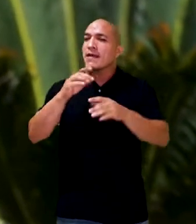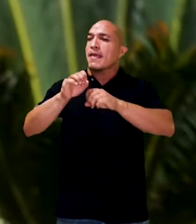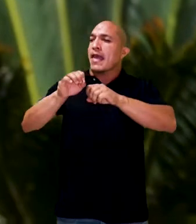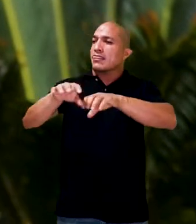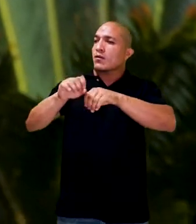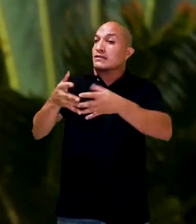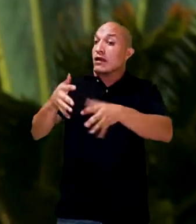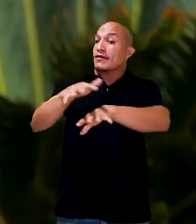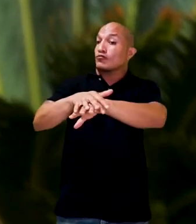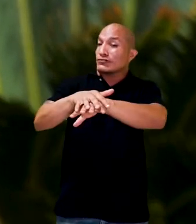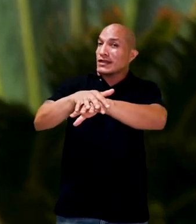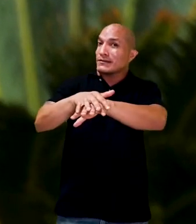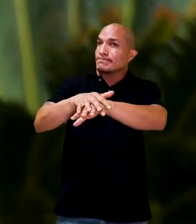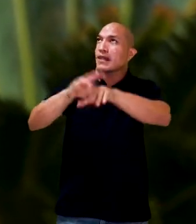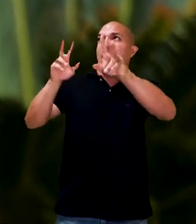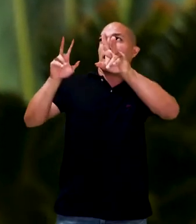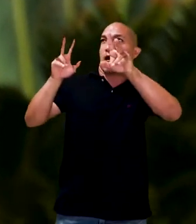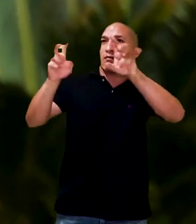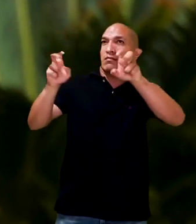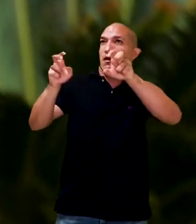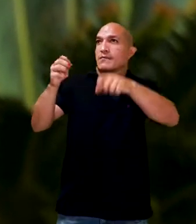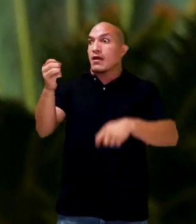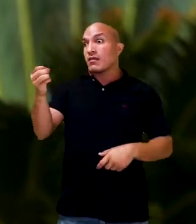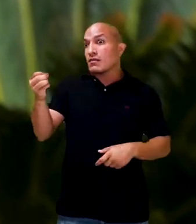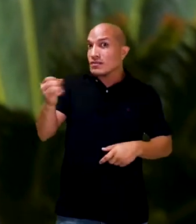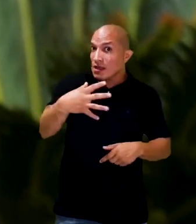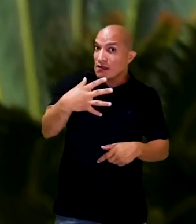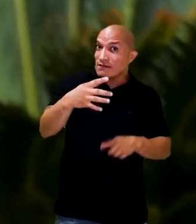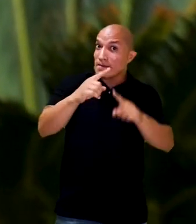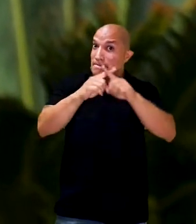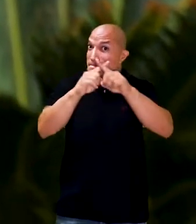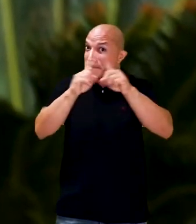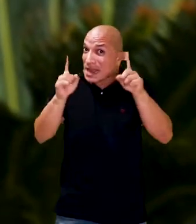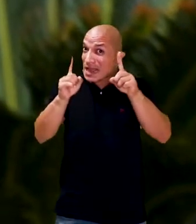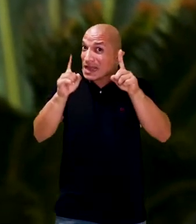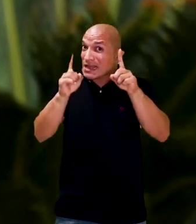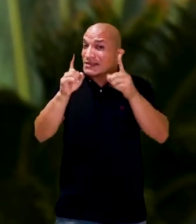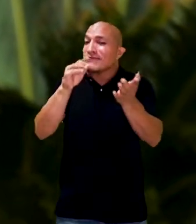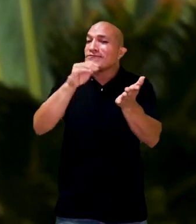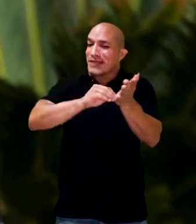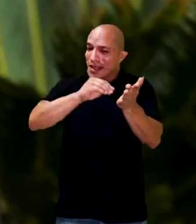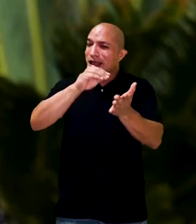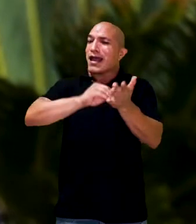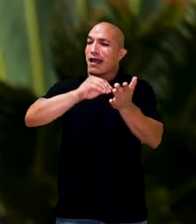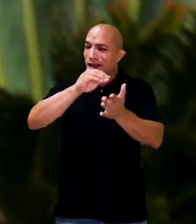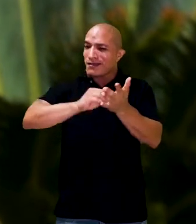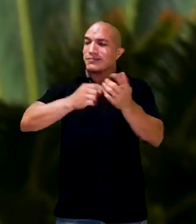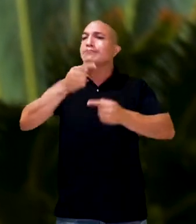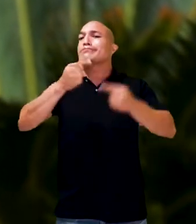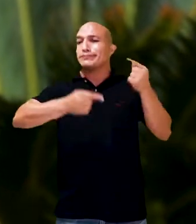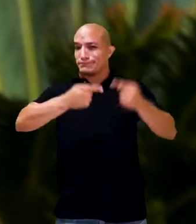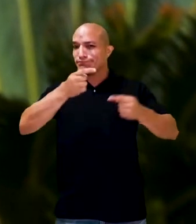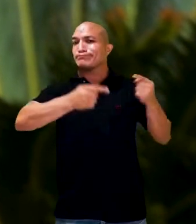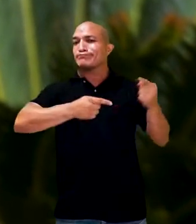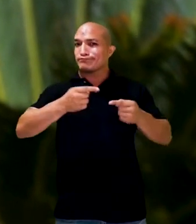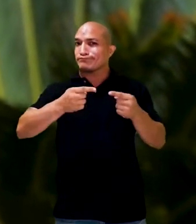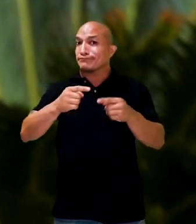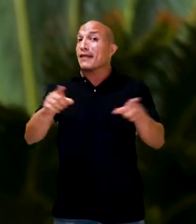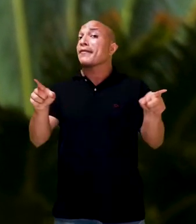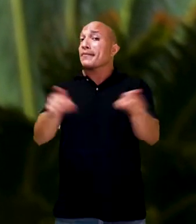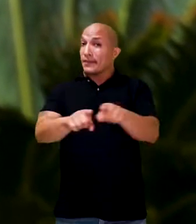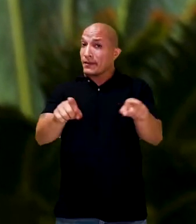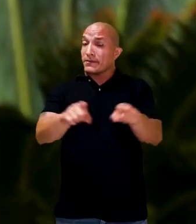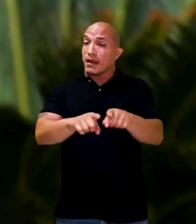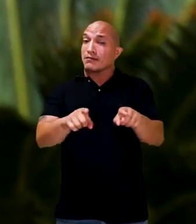Porque nós estamos falando de educação inclusiva. É um tema atual, mas ele é muito carente nas discussões.